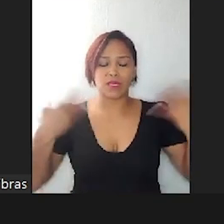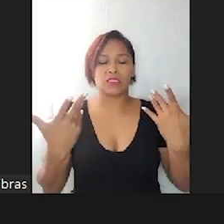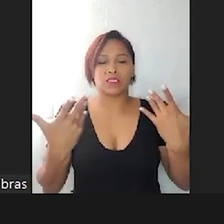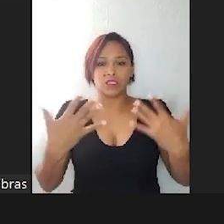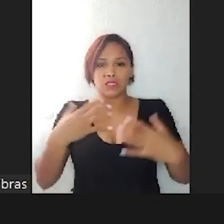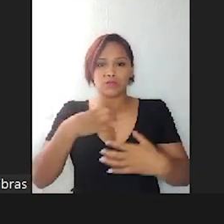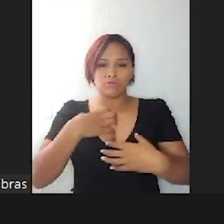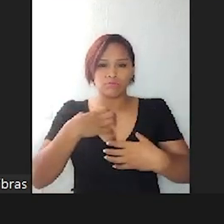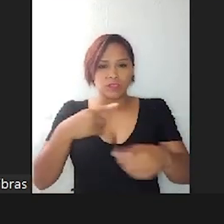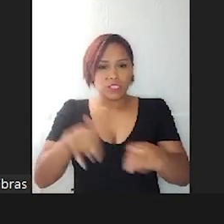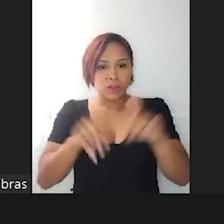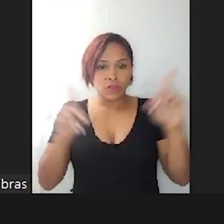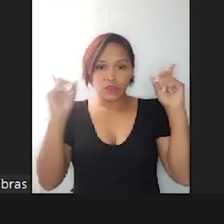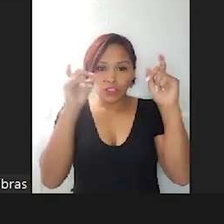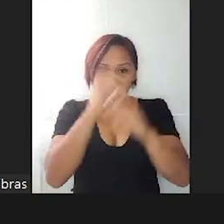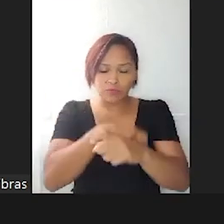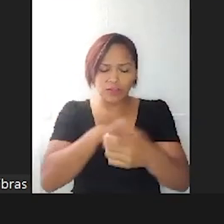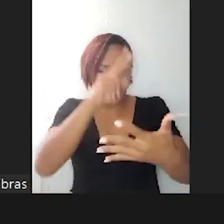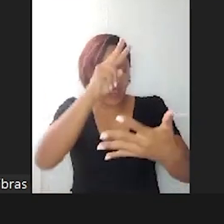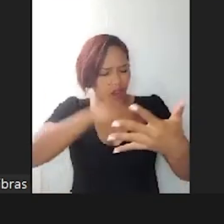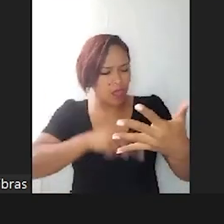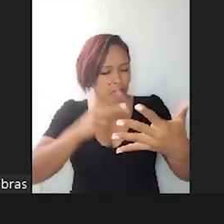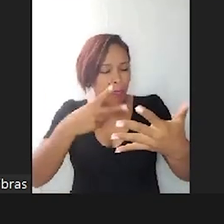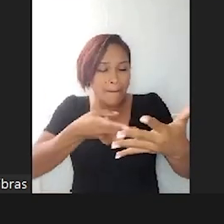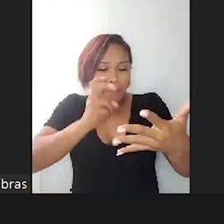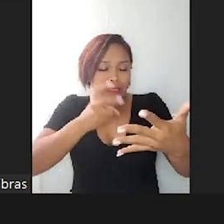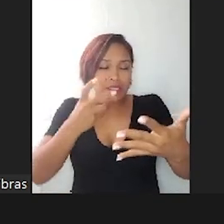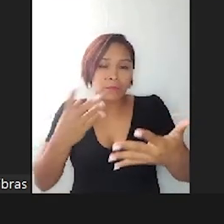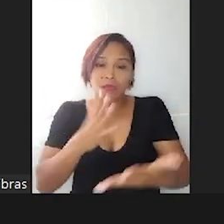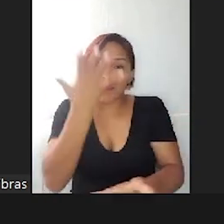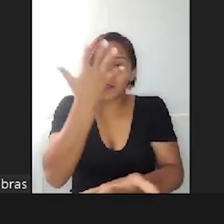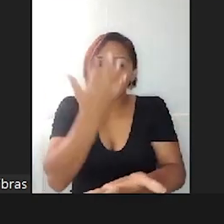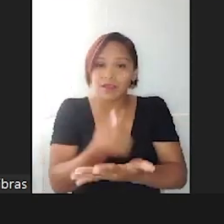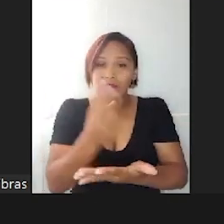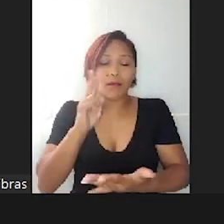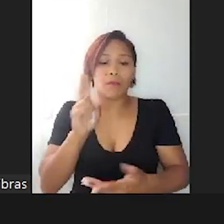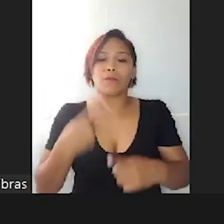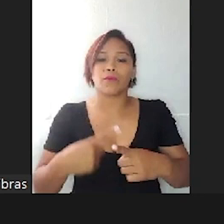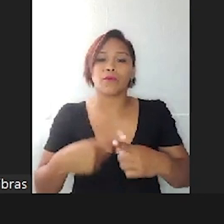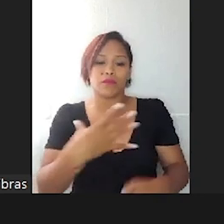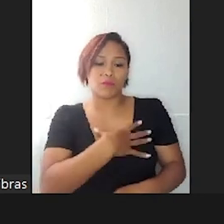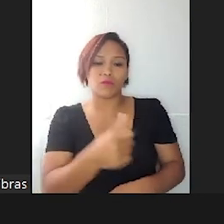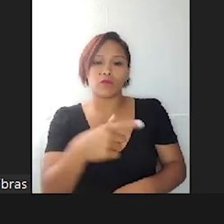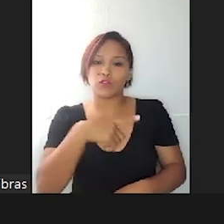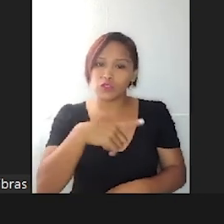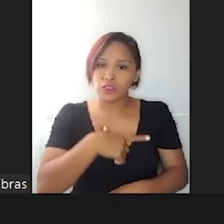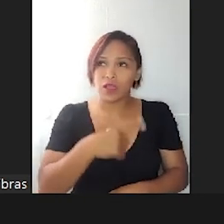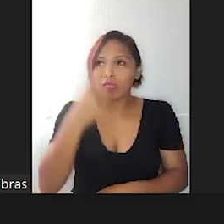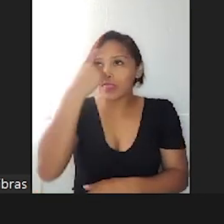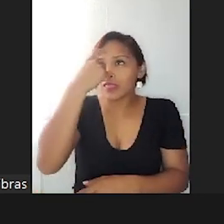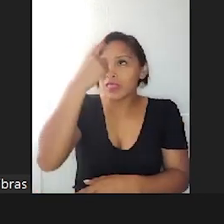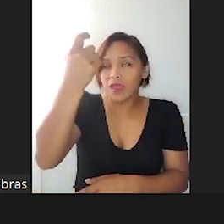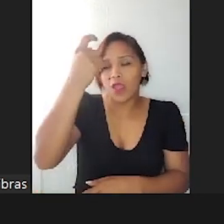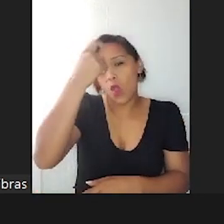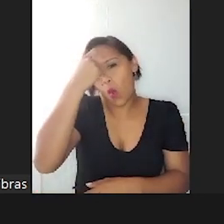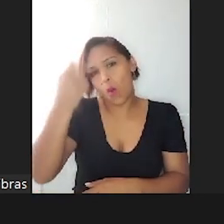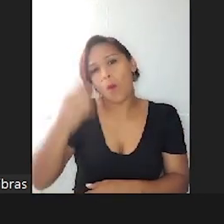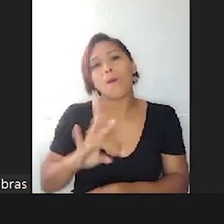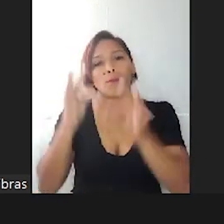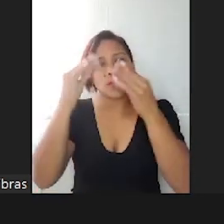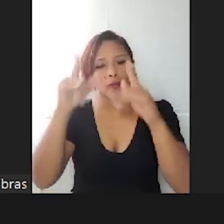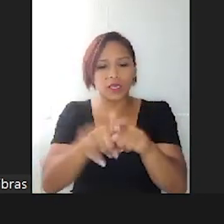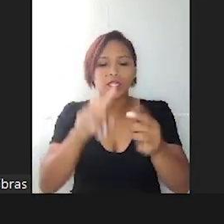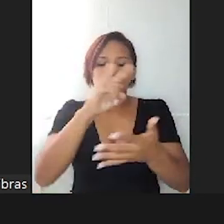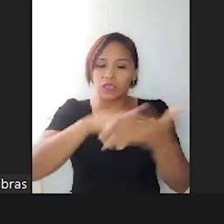muito difícil de ler aquilo, porque o meu filho já tendo uma deficiência intelectual, já tendo diagnóstico e tendo autismo,